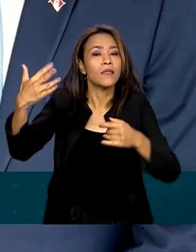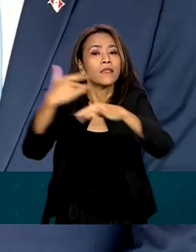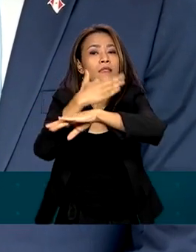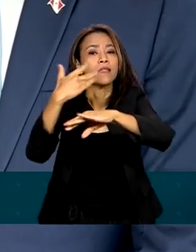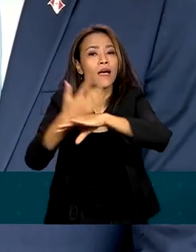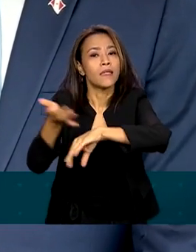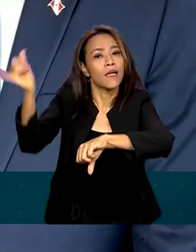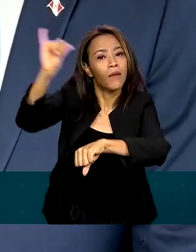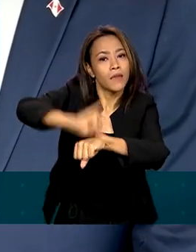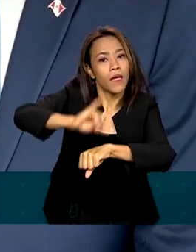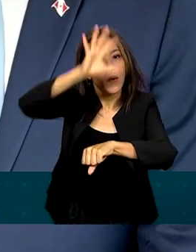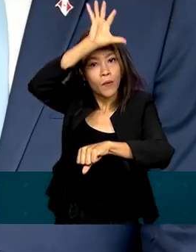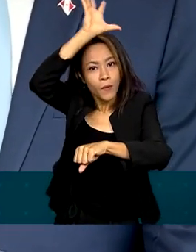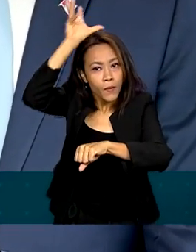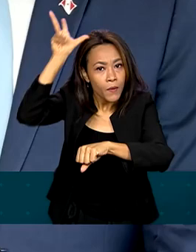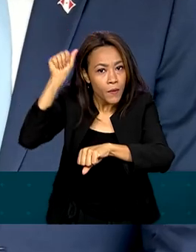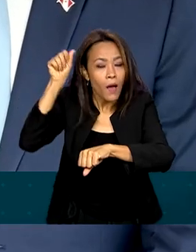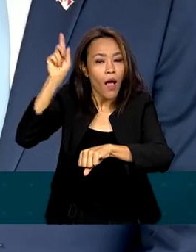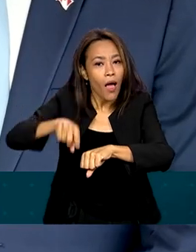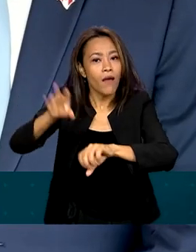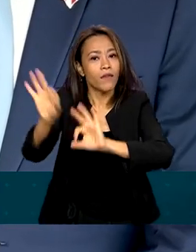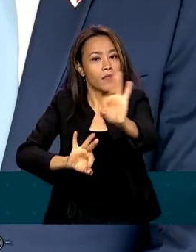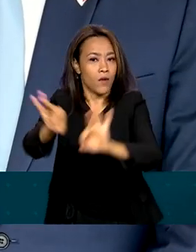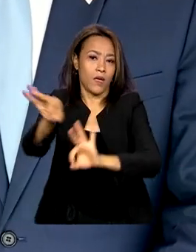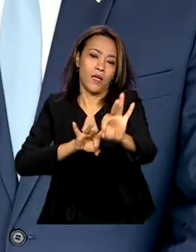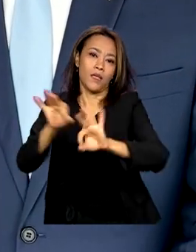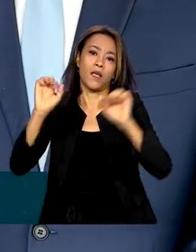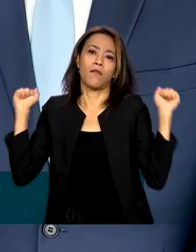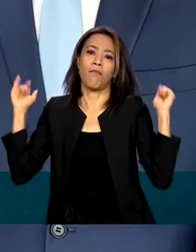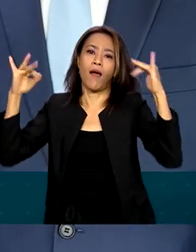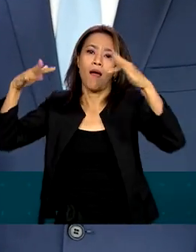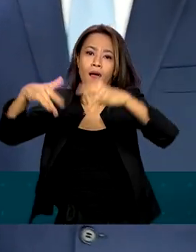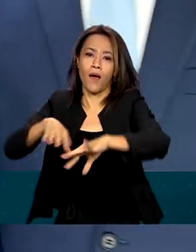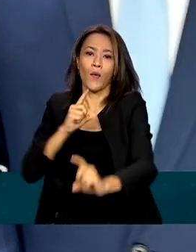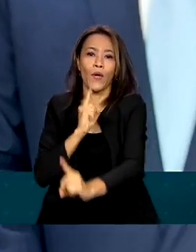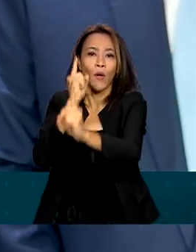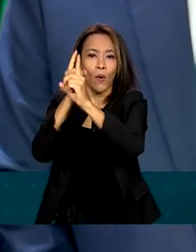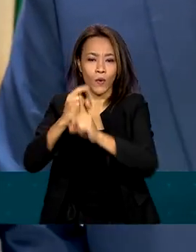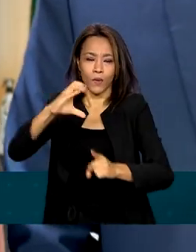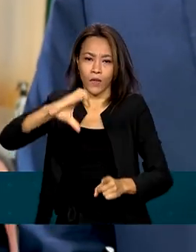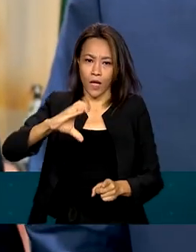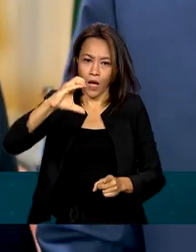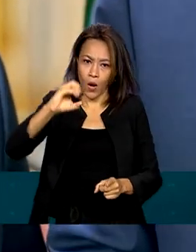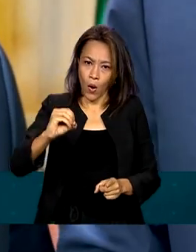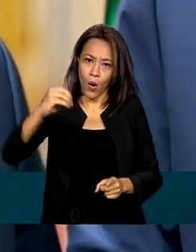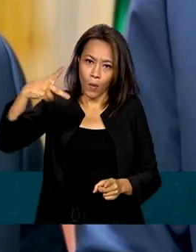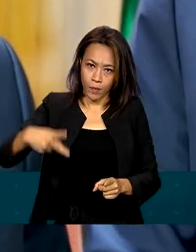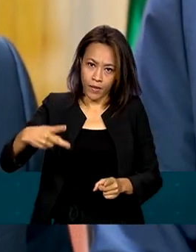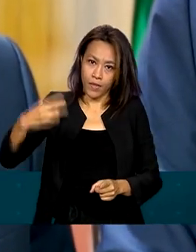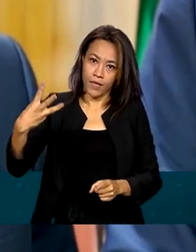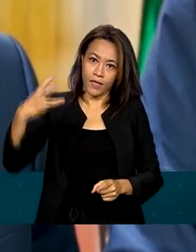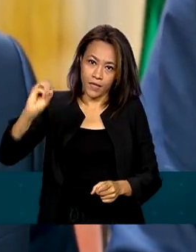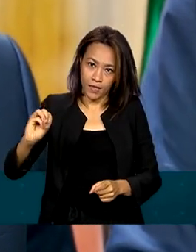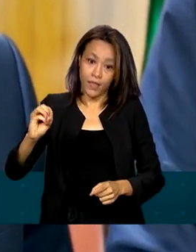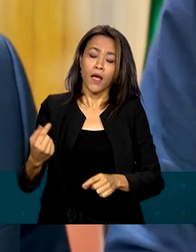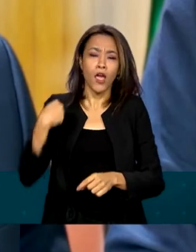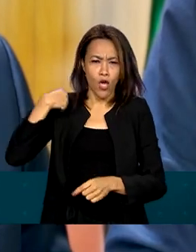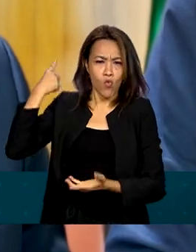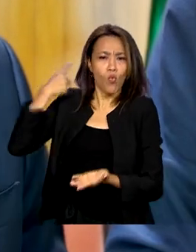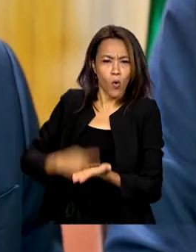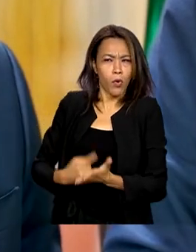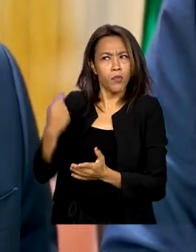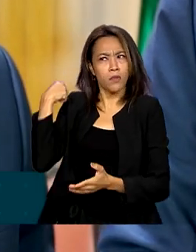disputando a candidatura para realizar a COP30 em Belém. Eu tinha assumido um compromisso no Egito, na COP27,